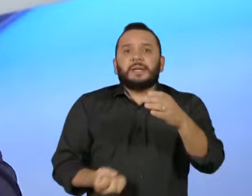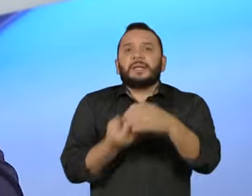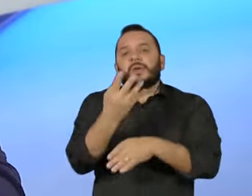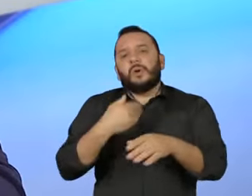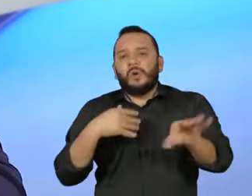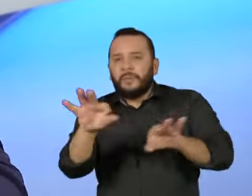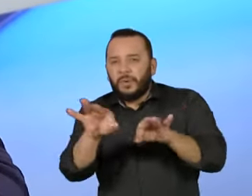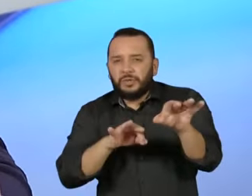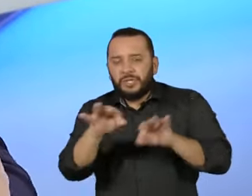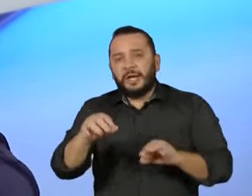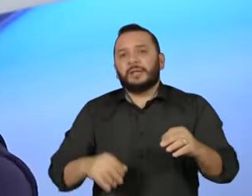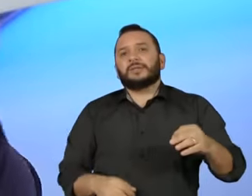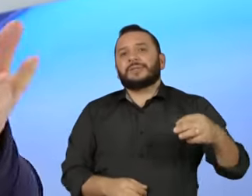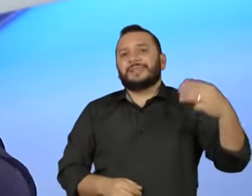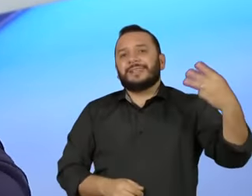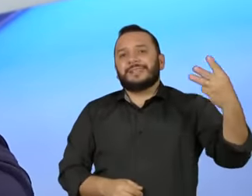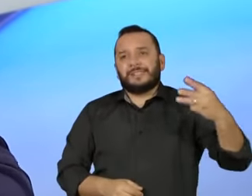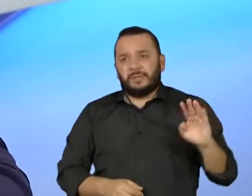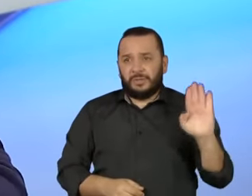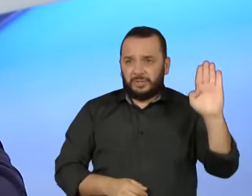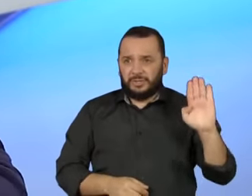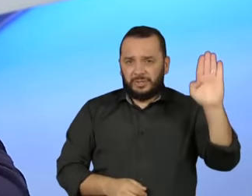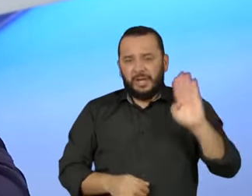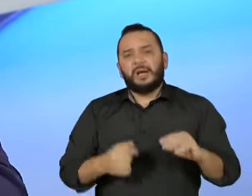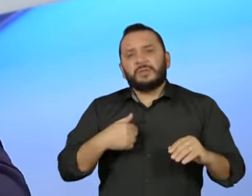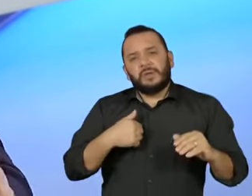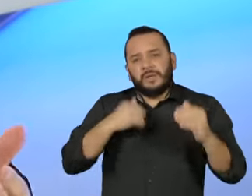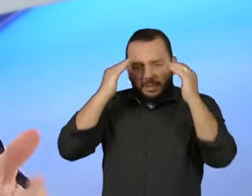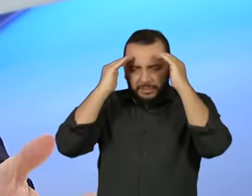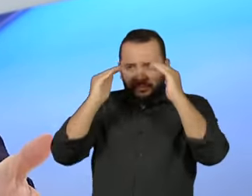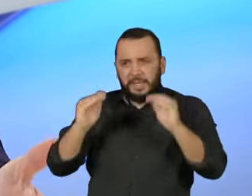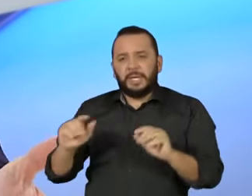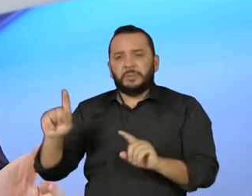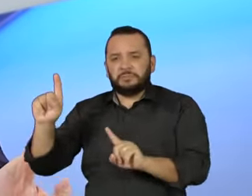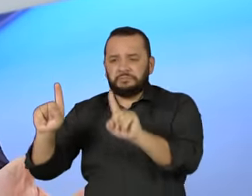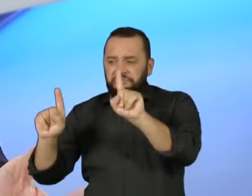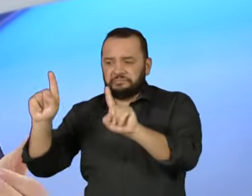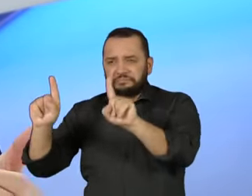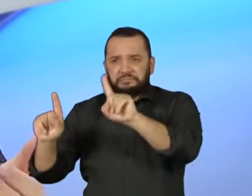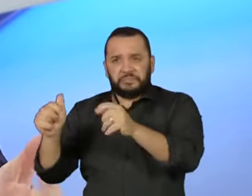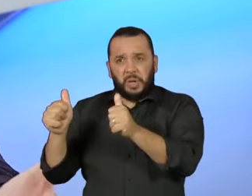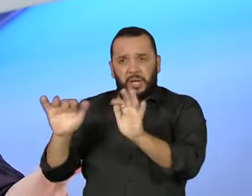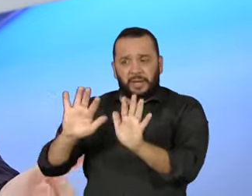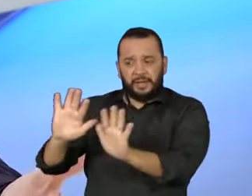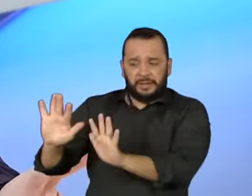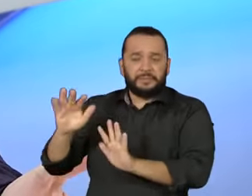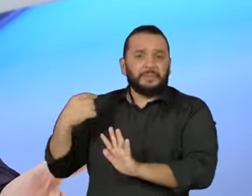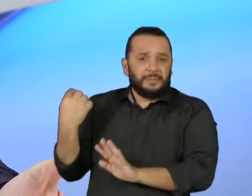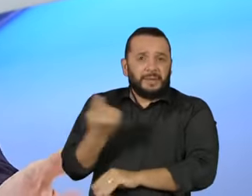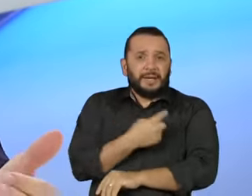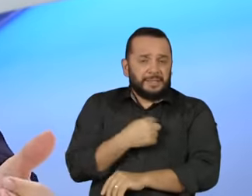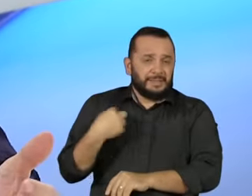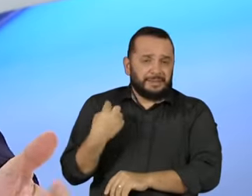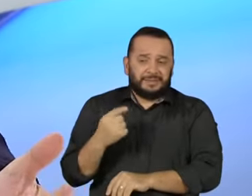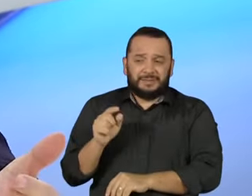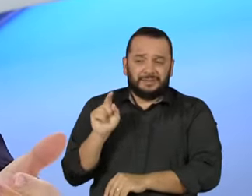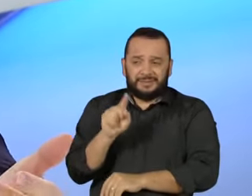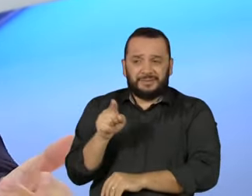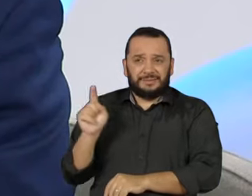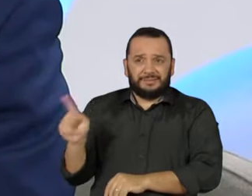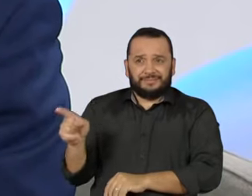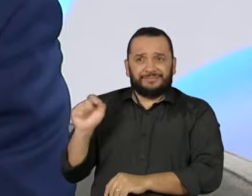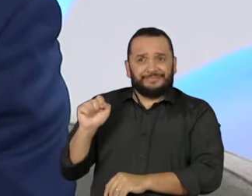via. Com todo respeito às candidaturas que estão colocadas eleitoralmente, a gente sabe que até o momento esses